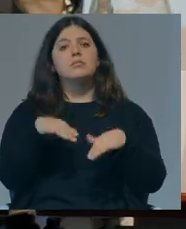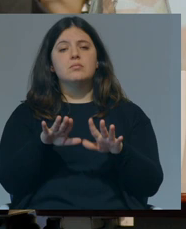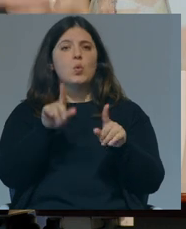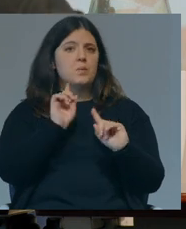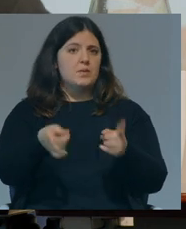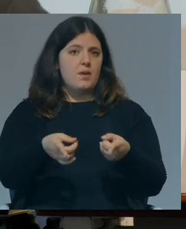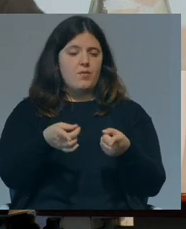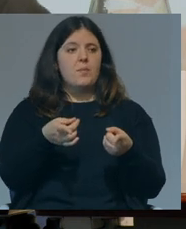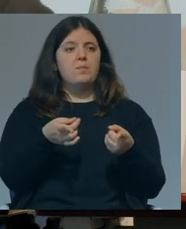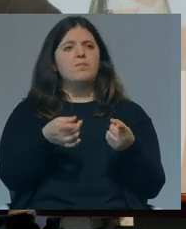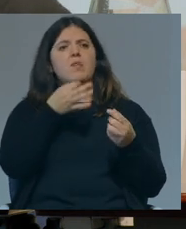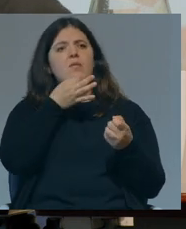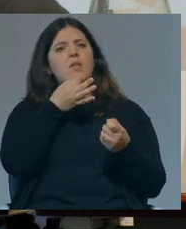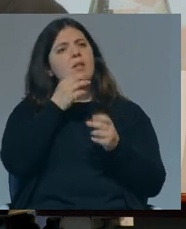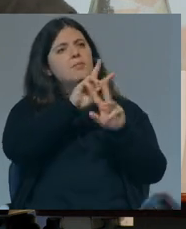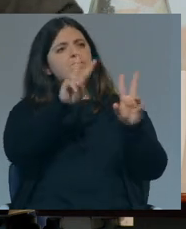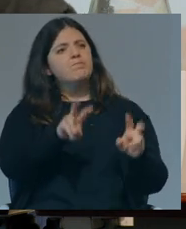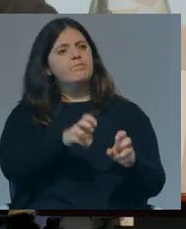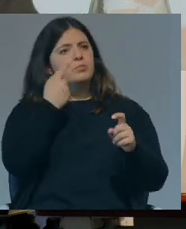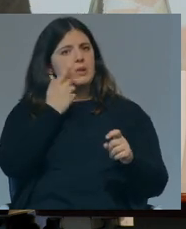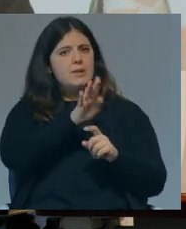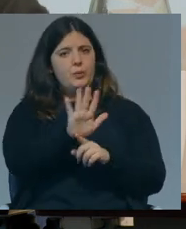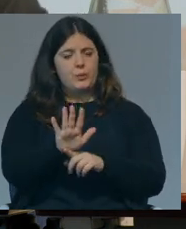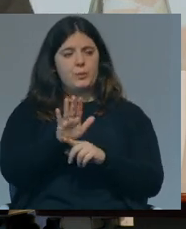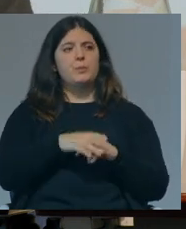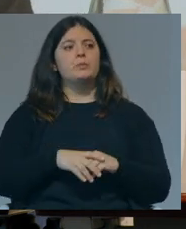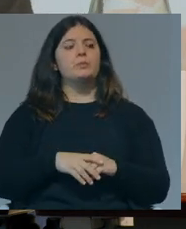E começava por falar, por exemplo,